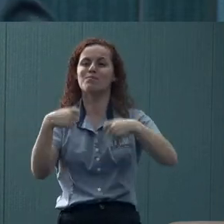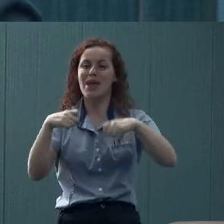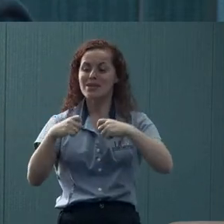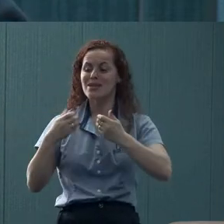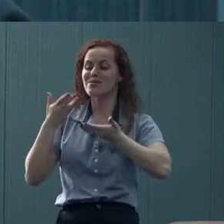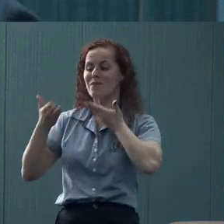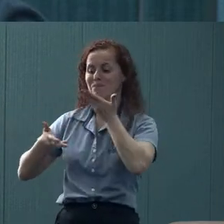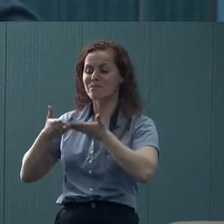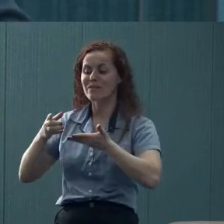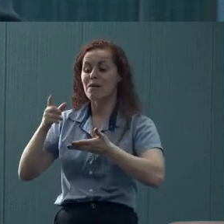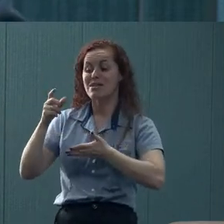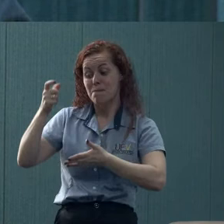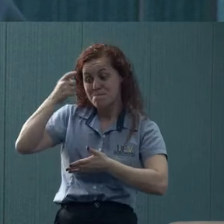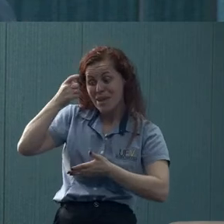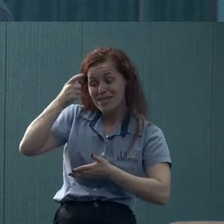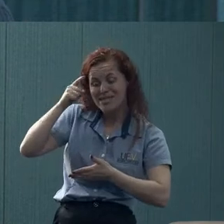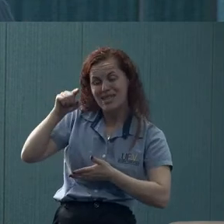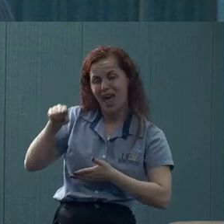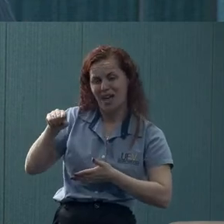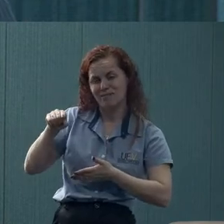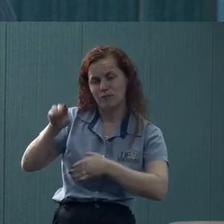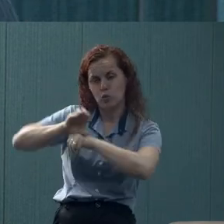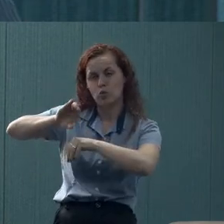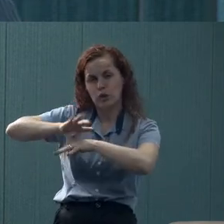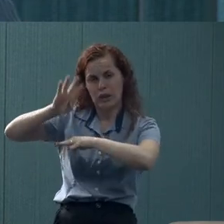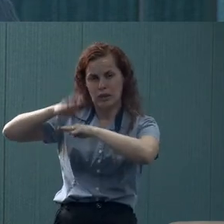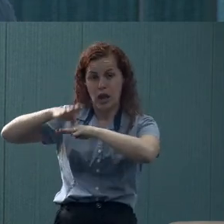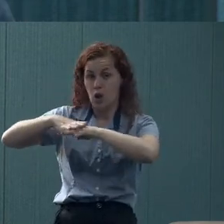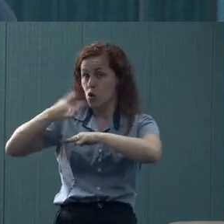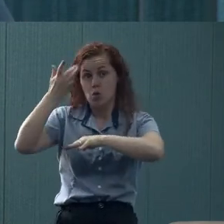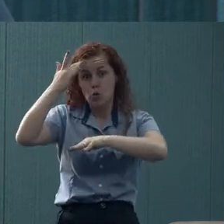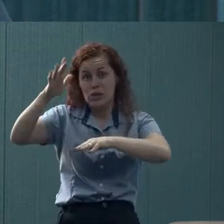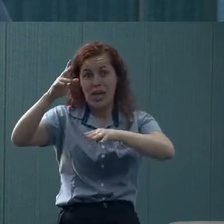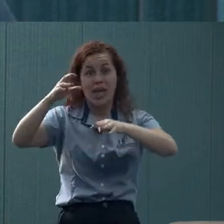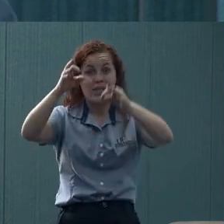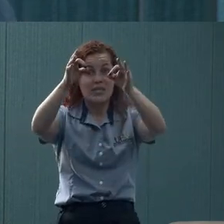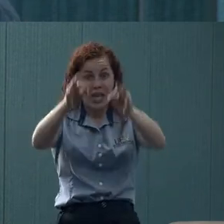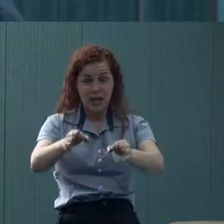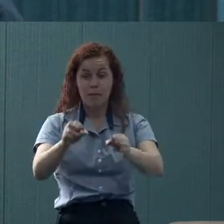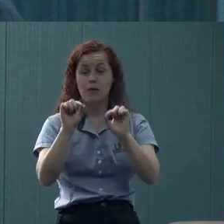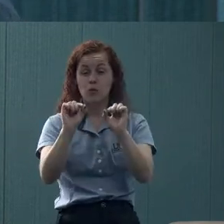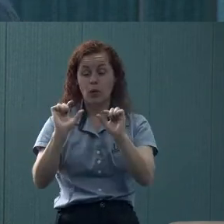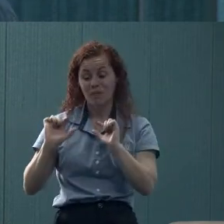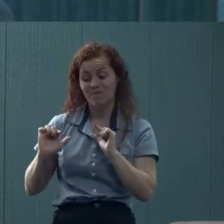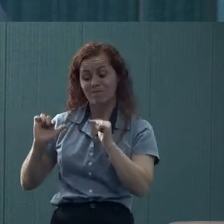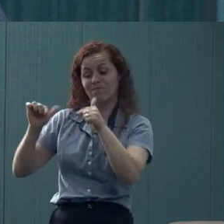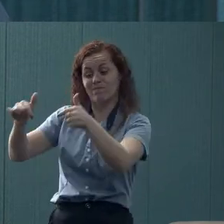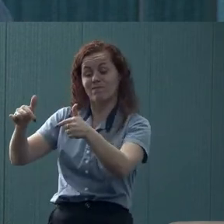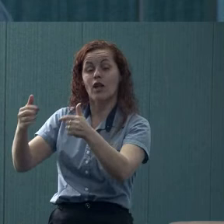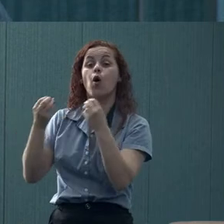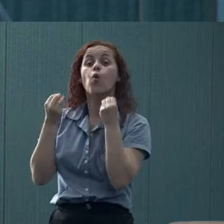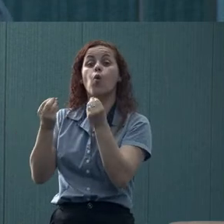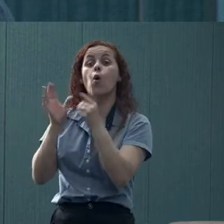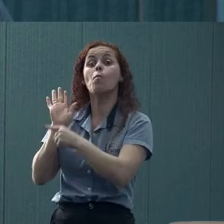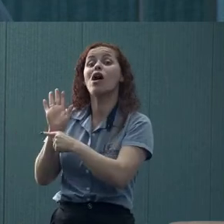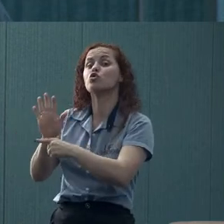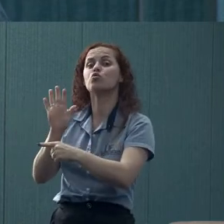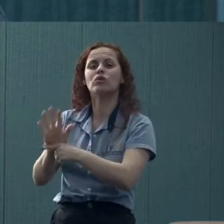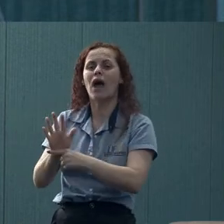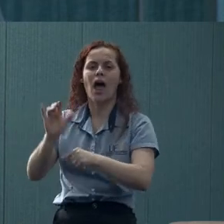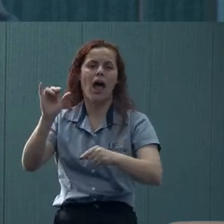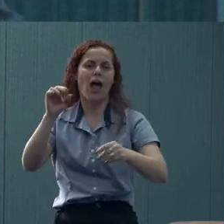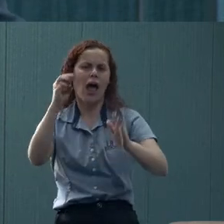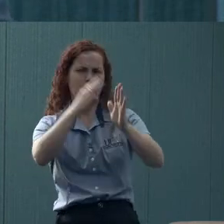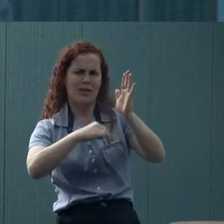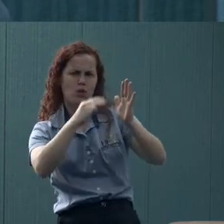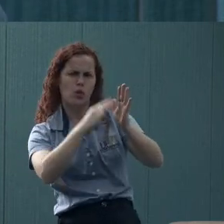atenção. Eu não sei exatamente o que fazer, mas precisa reformular um pouco, seja a metodologia